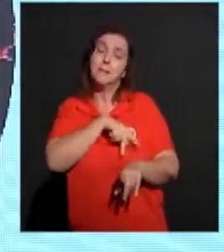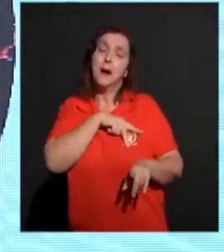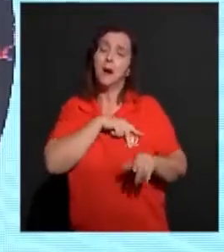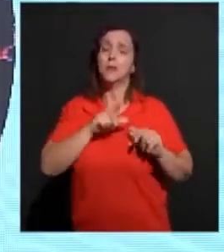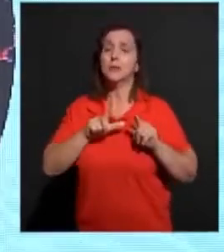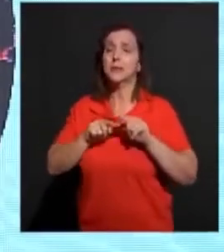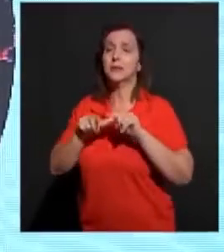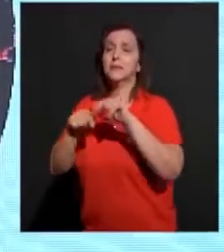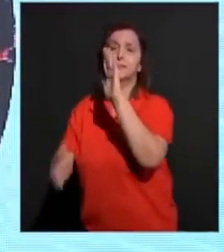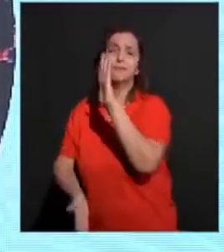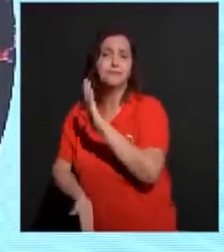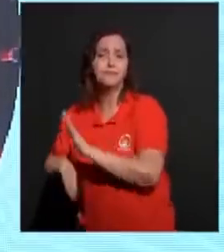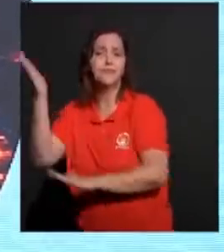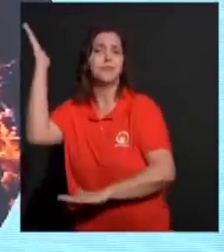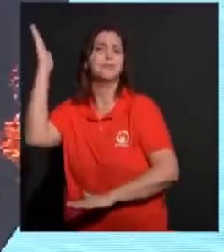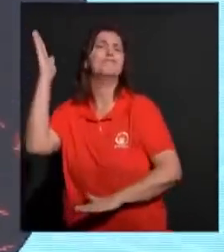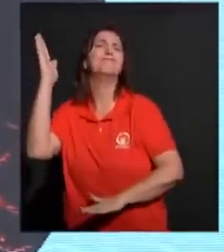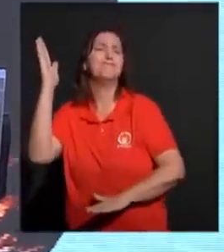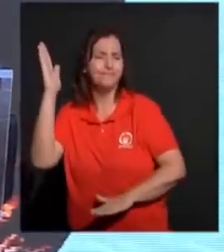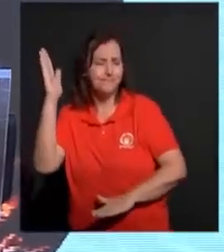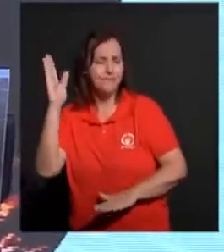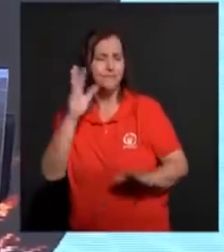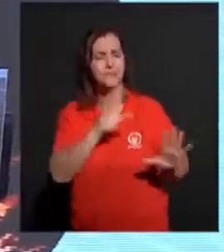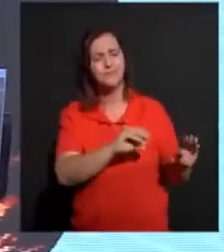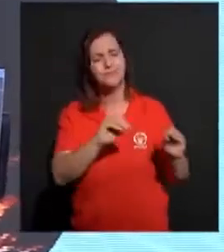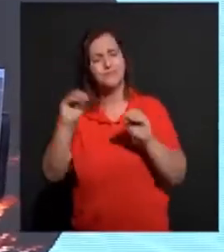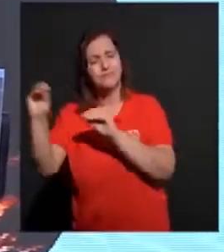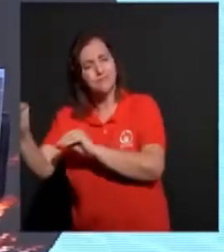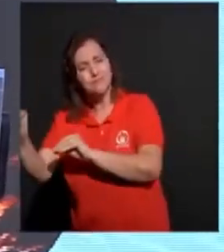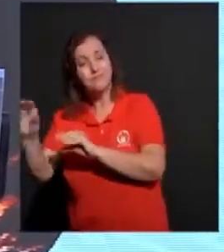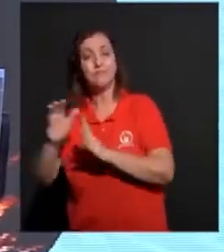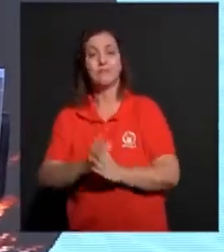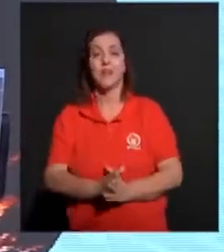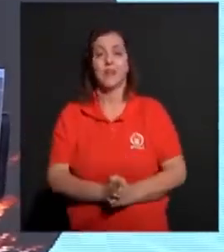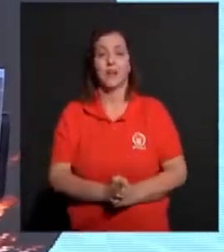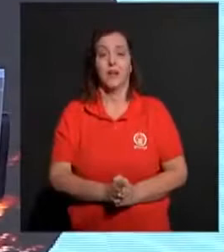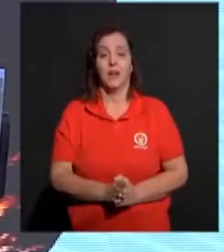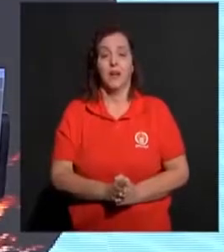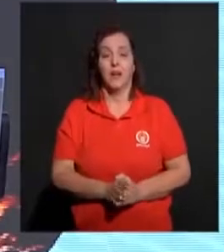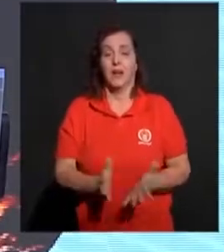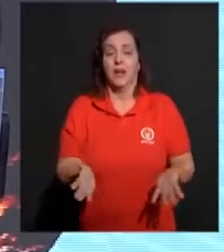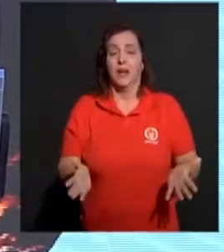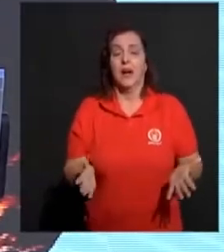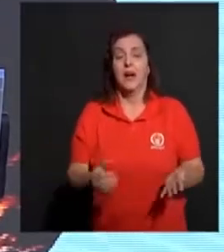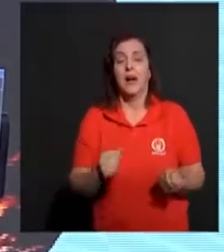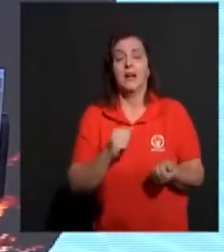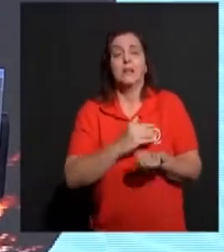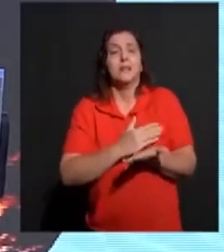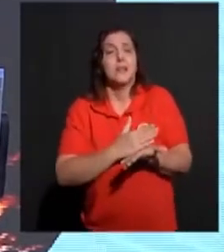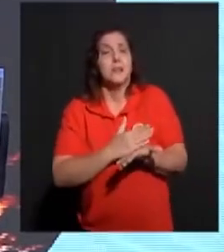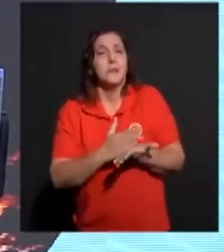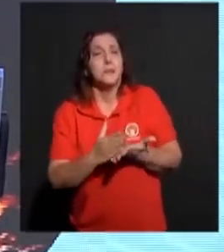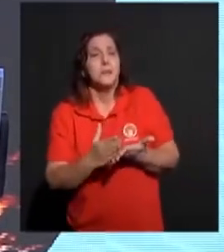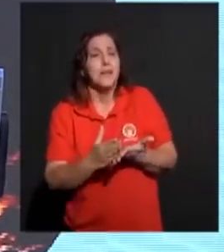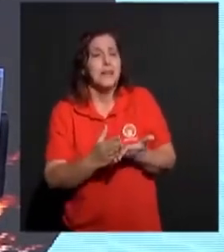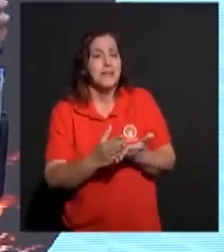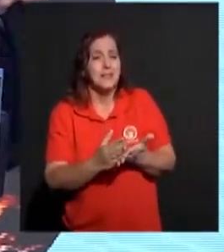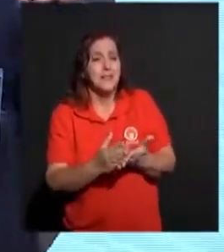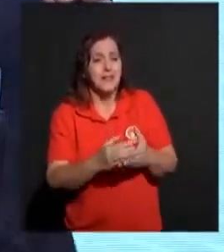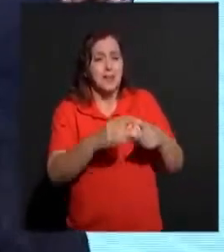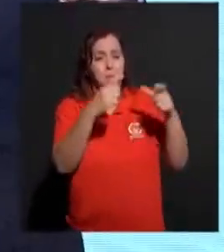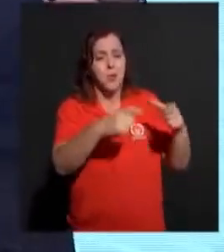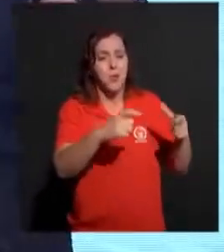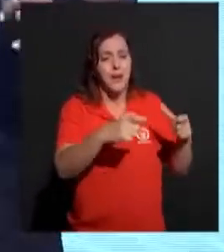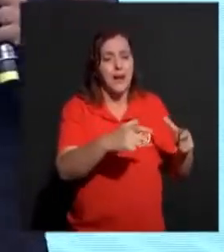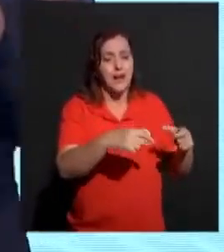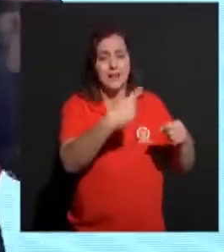após esse deslocamento dele, algumas coisas começam a entrar. Devido àquele lugar onde